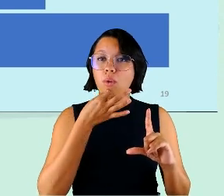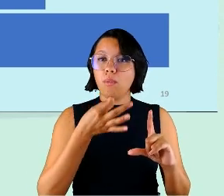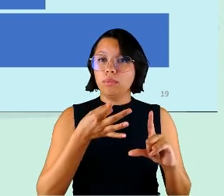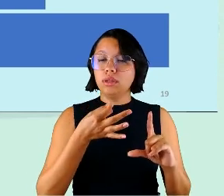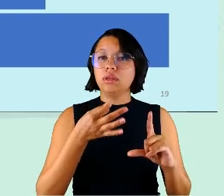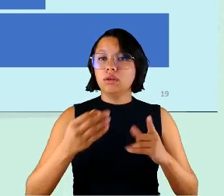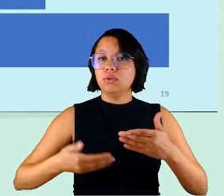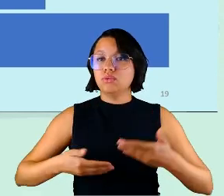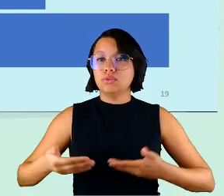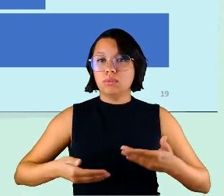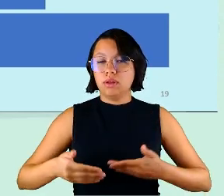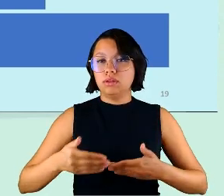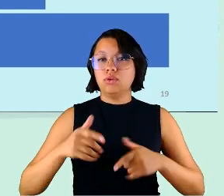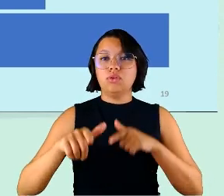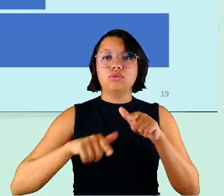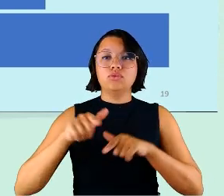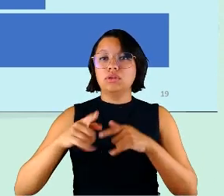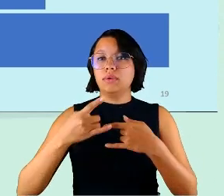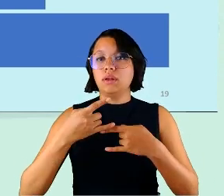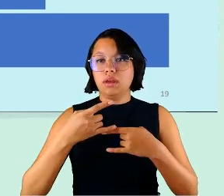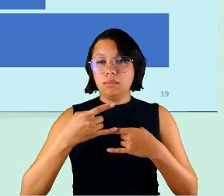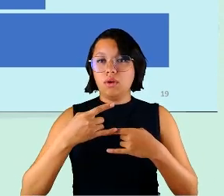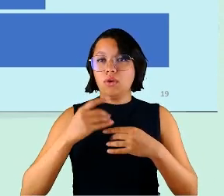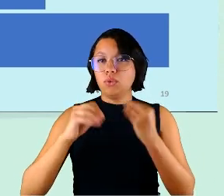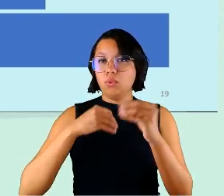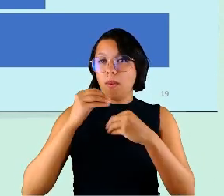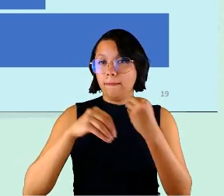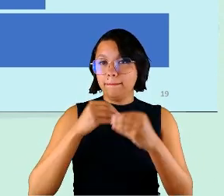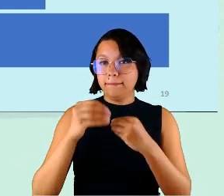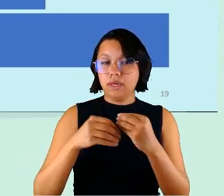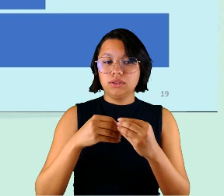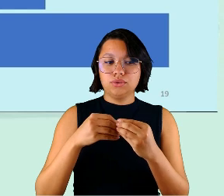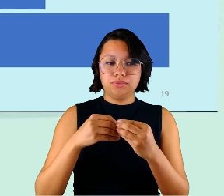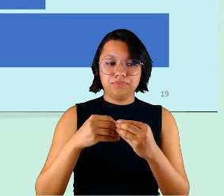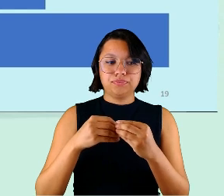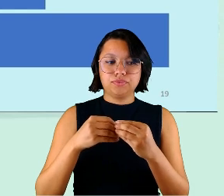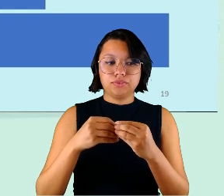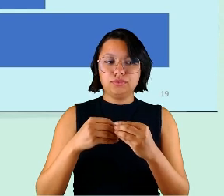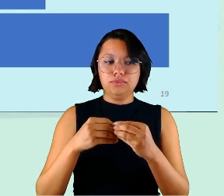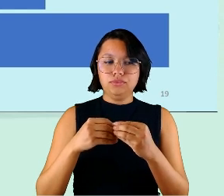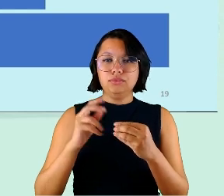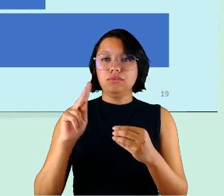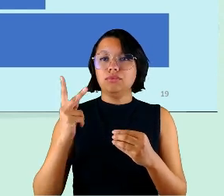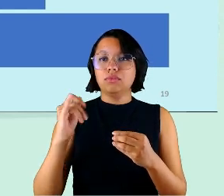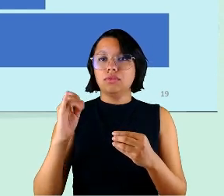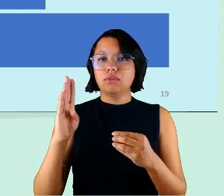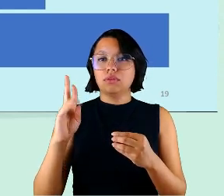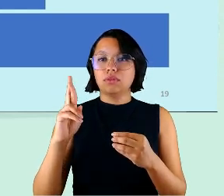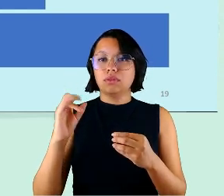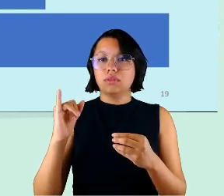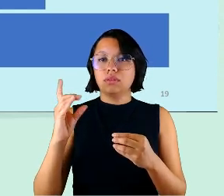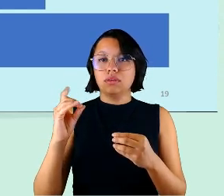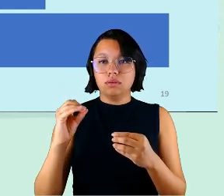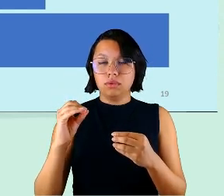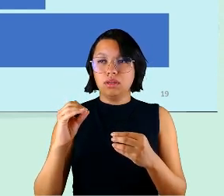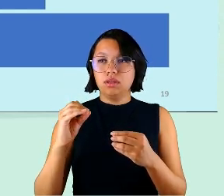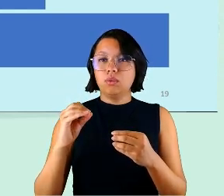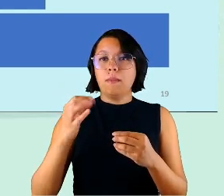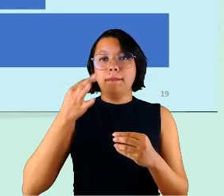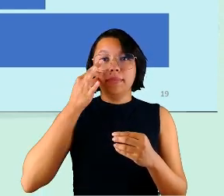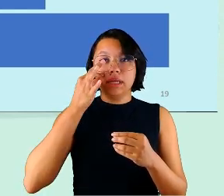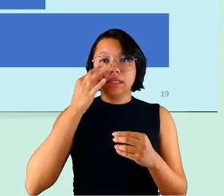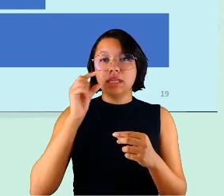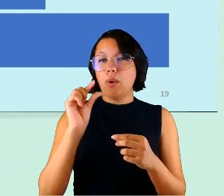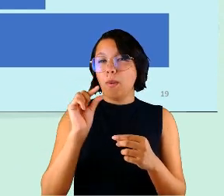servidores o trabalho remoto misto né e o trabalho híbrido presencial e um